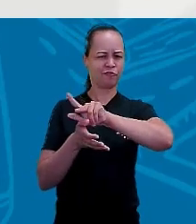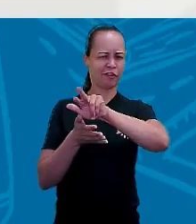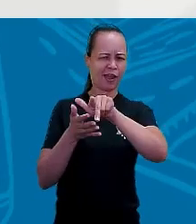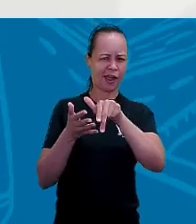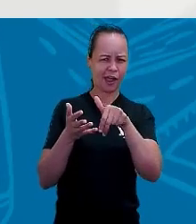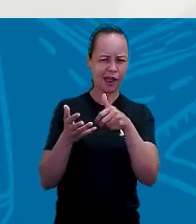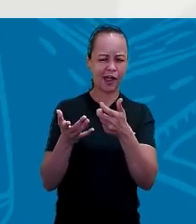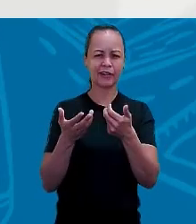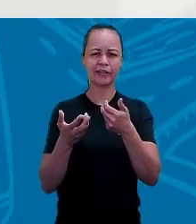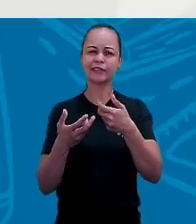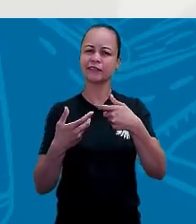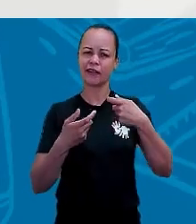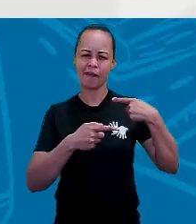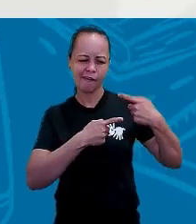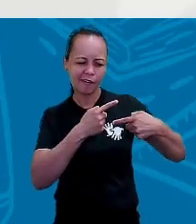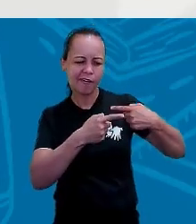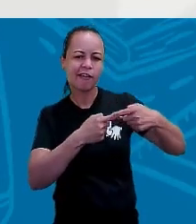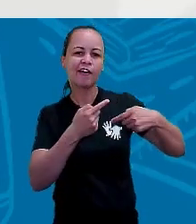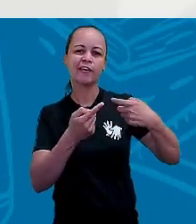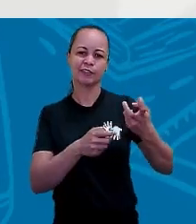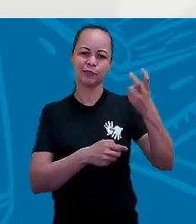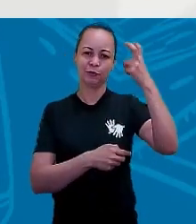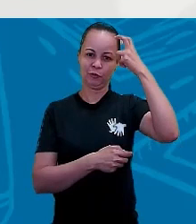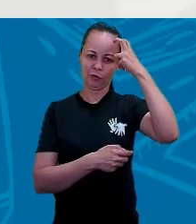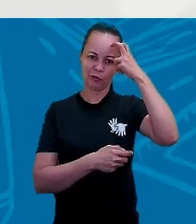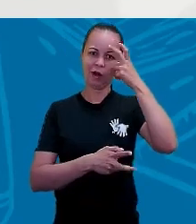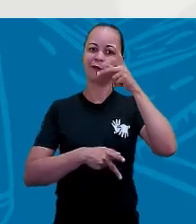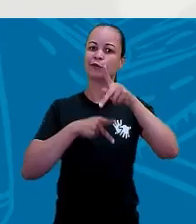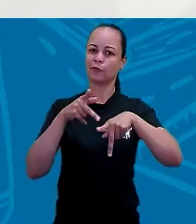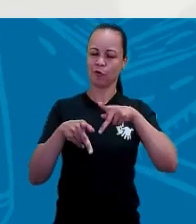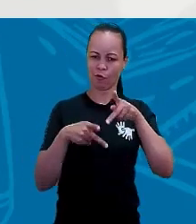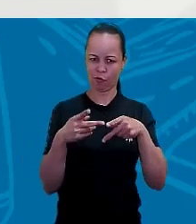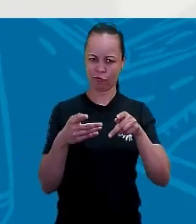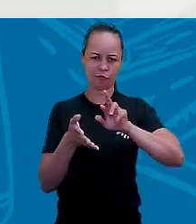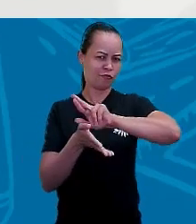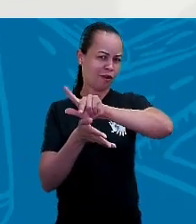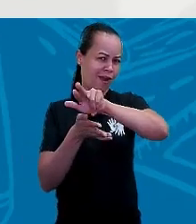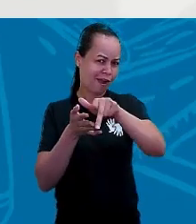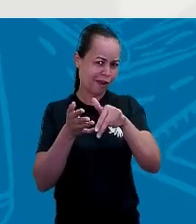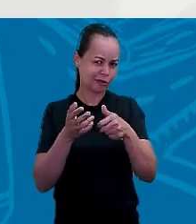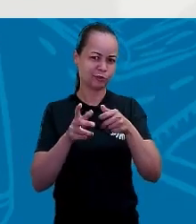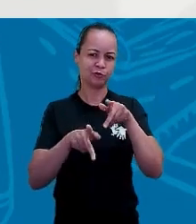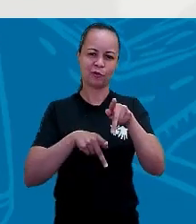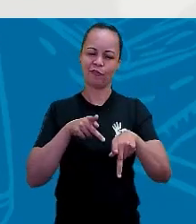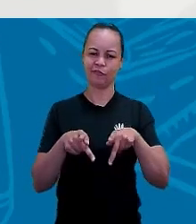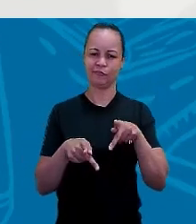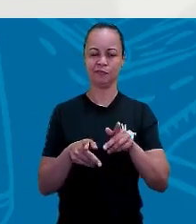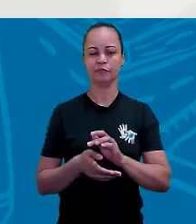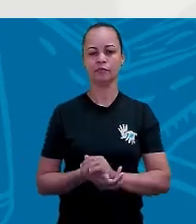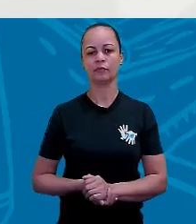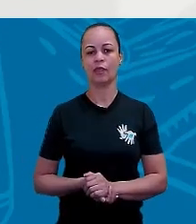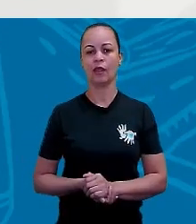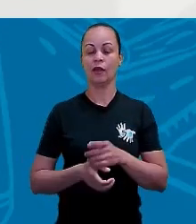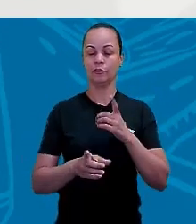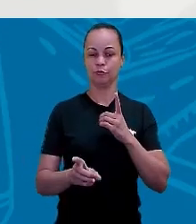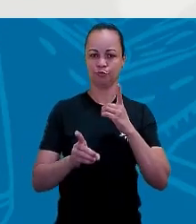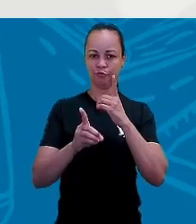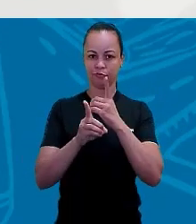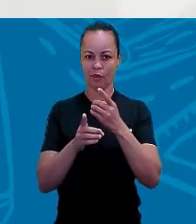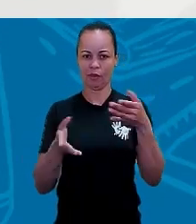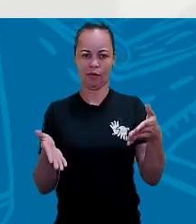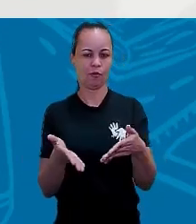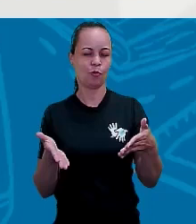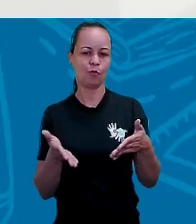herança cultural aí desses povos, porque não só é um povo, são vários. E no encontro de hoje,